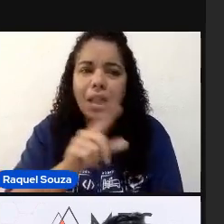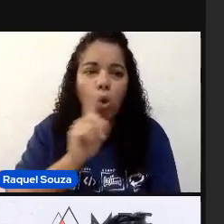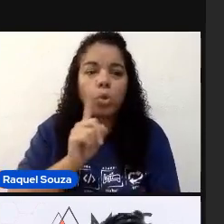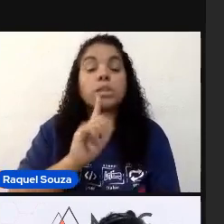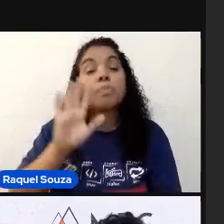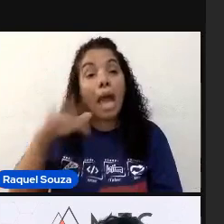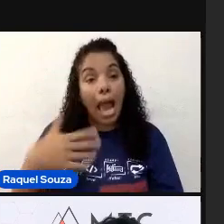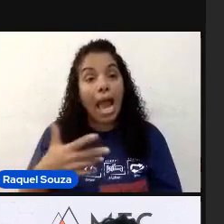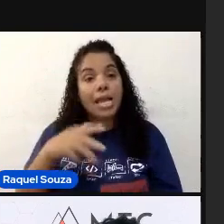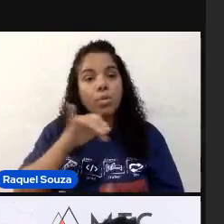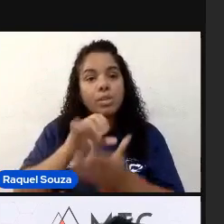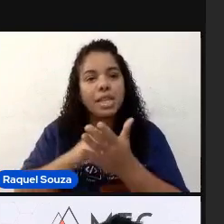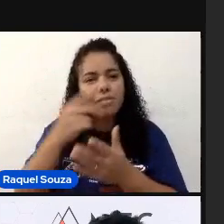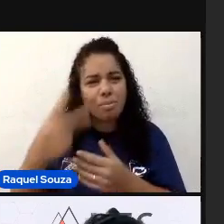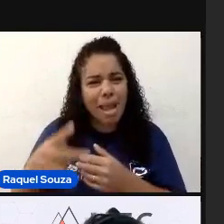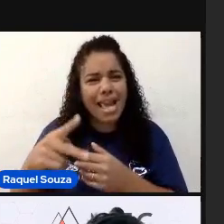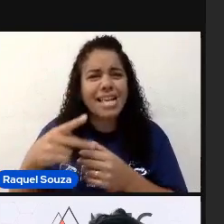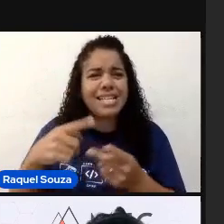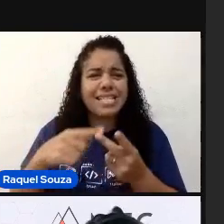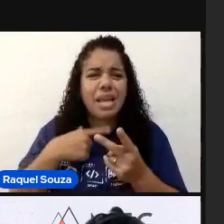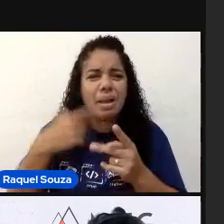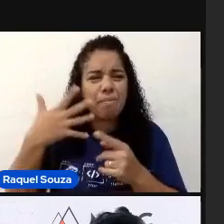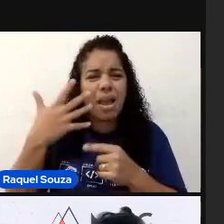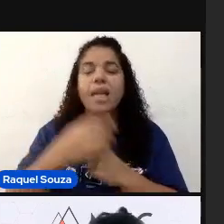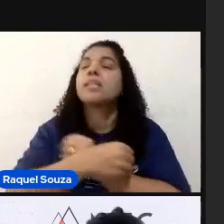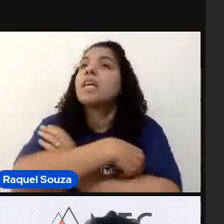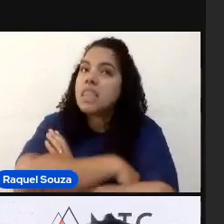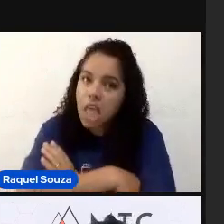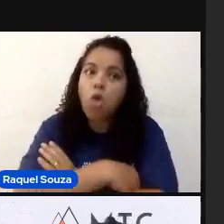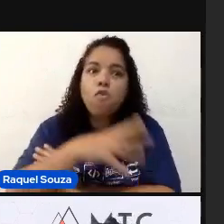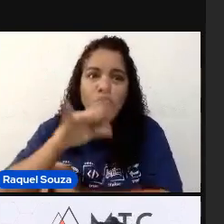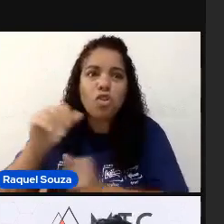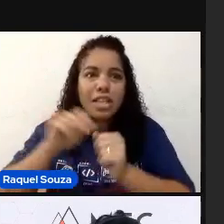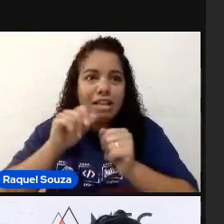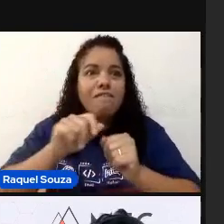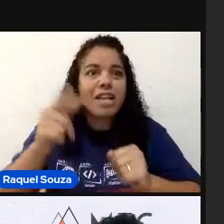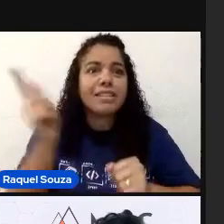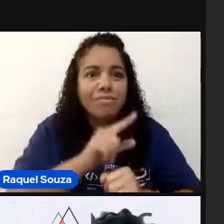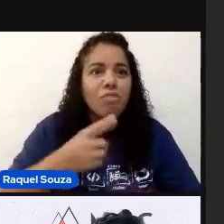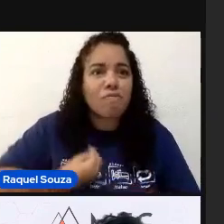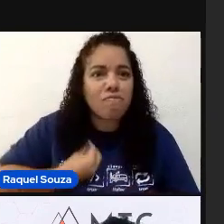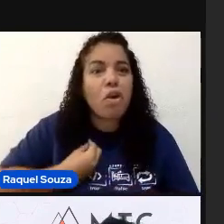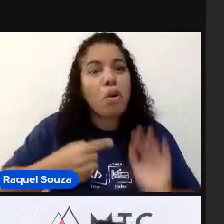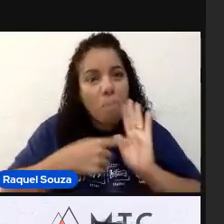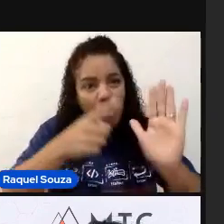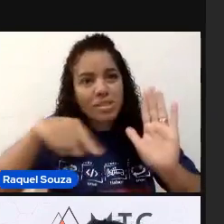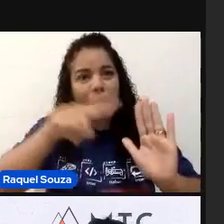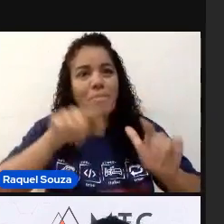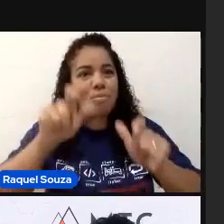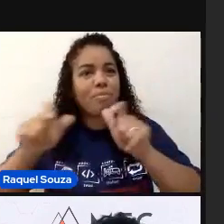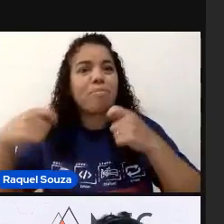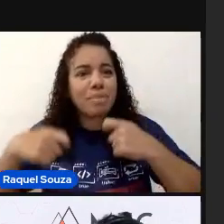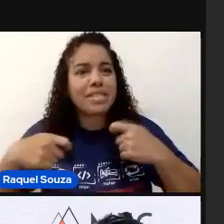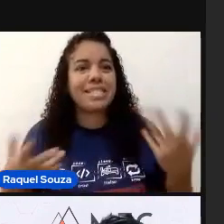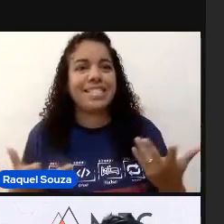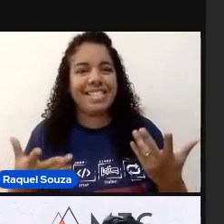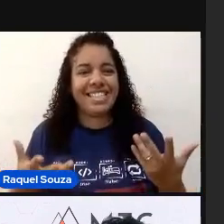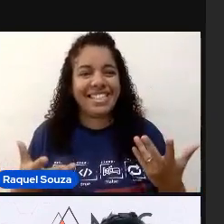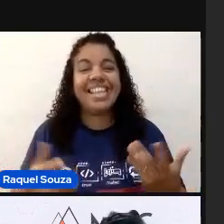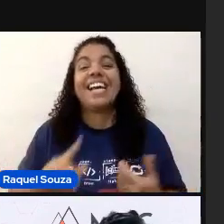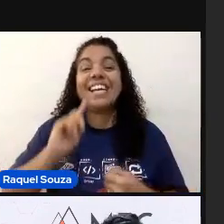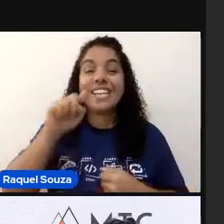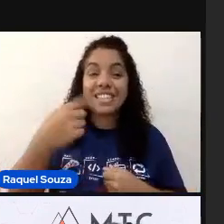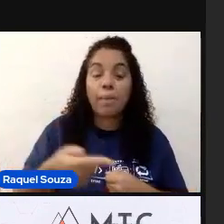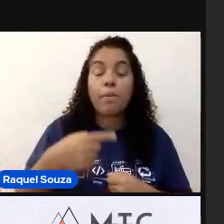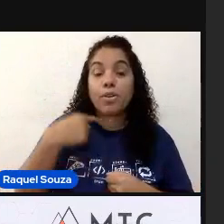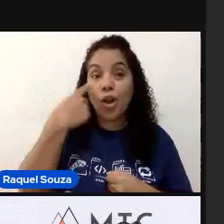me inscrevi para essa palestra. Eu pensei assim. Eu vou ter que fazer funcionar de algum jeito. Porque eu tenho que mostrar para a galera. E depois de muitas